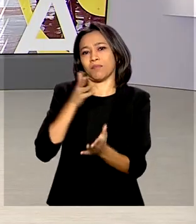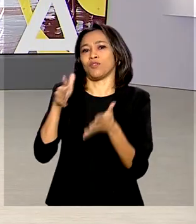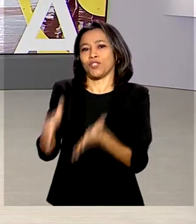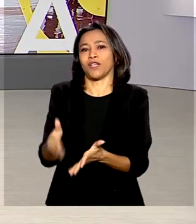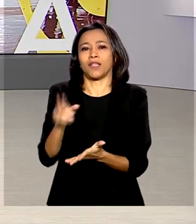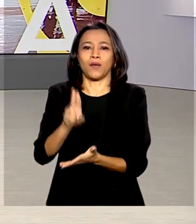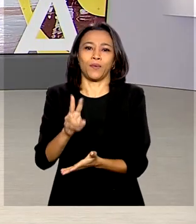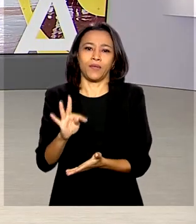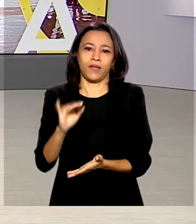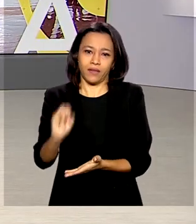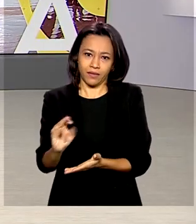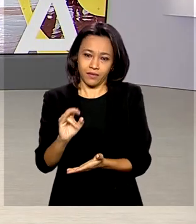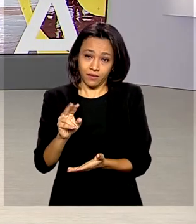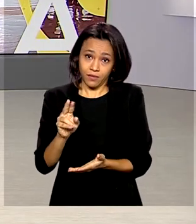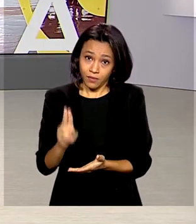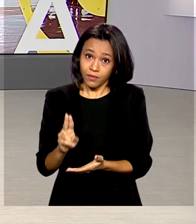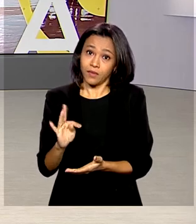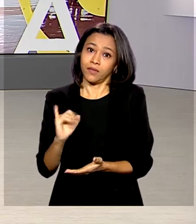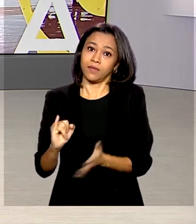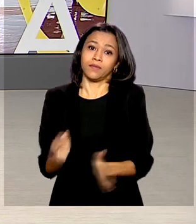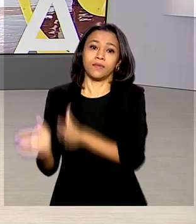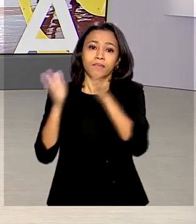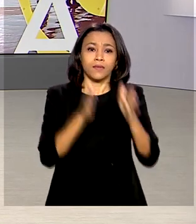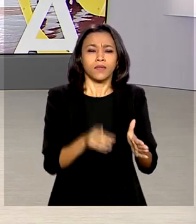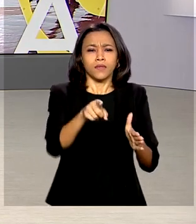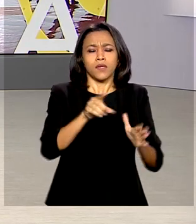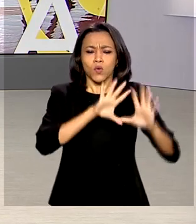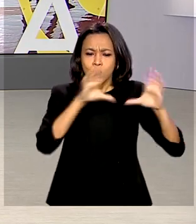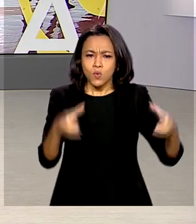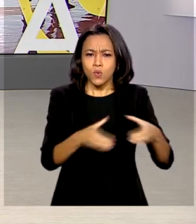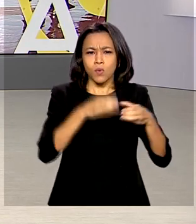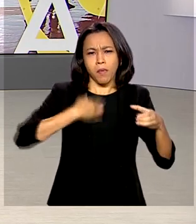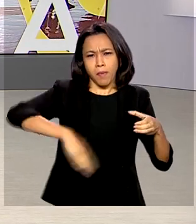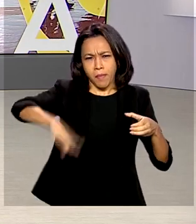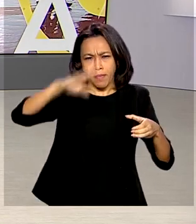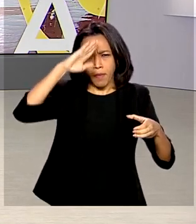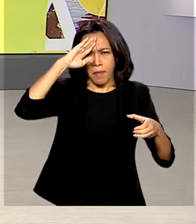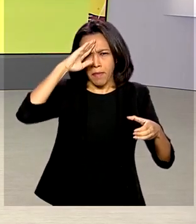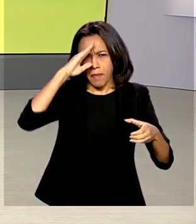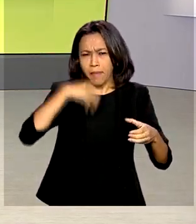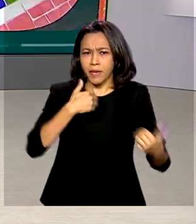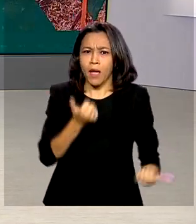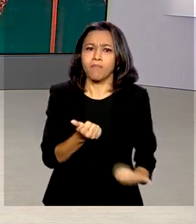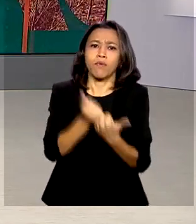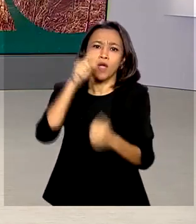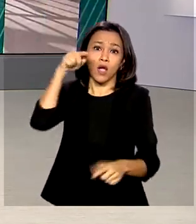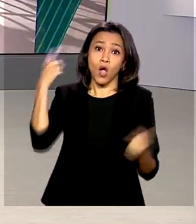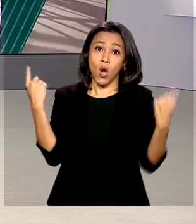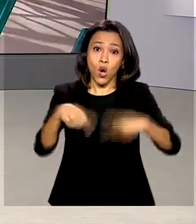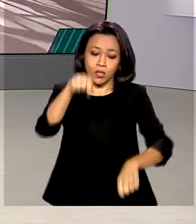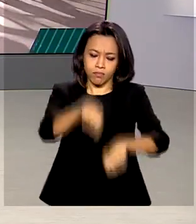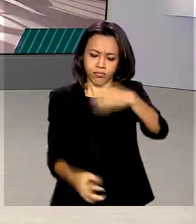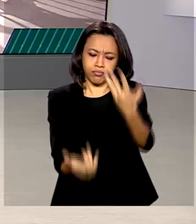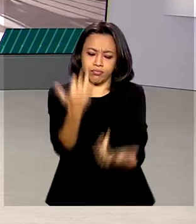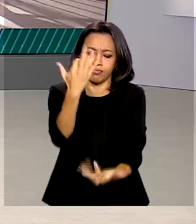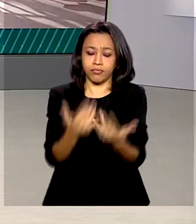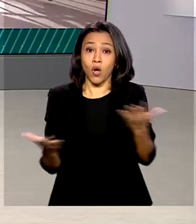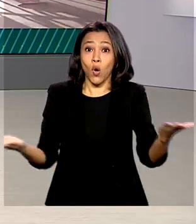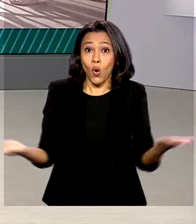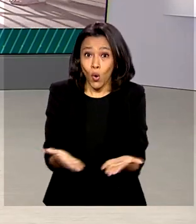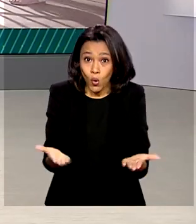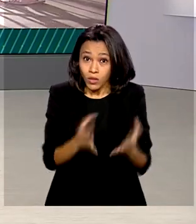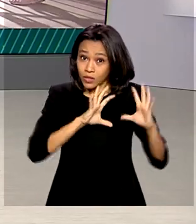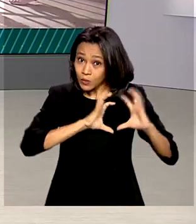A Operação Verde Brasil 2, de combate ao desmatamento e queimadas na Amazônia, completa hoje três meses. A